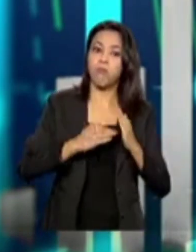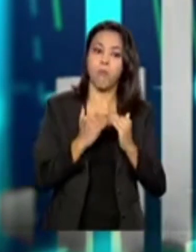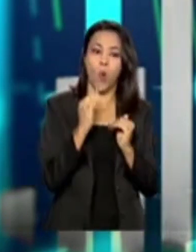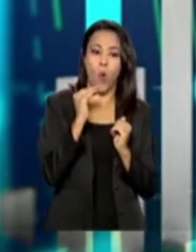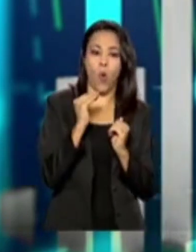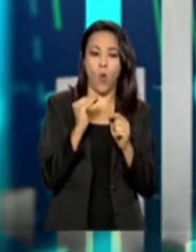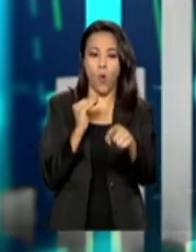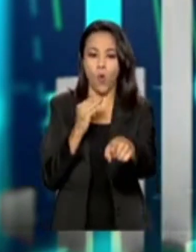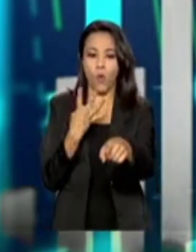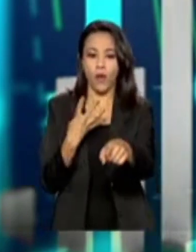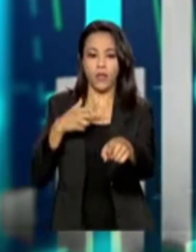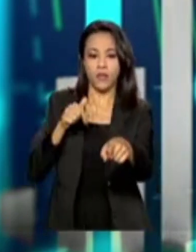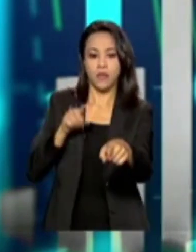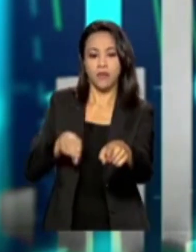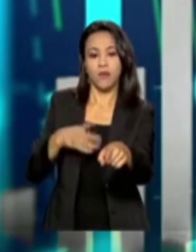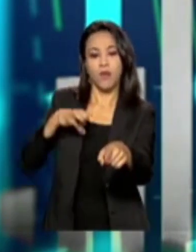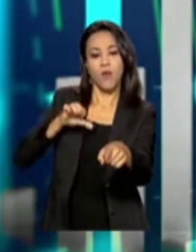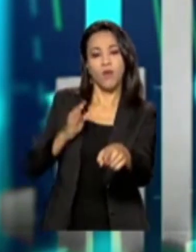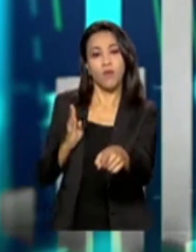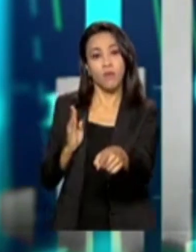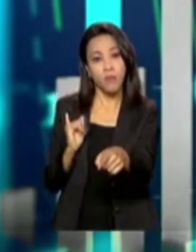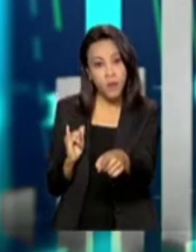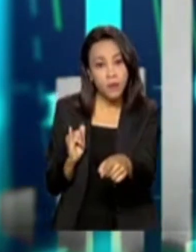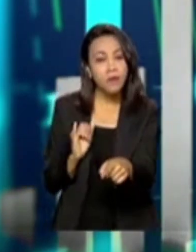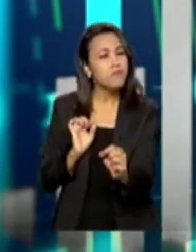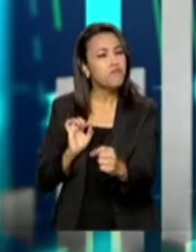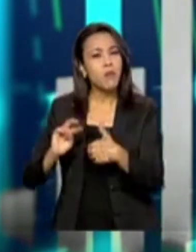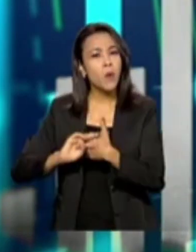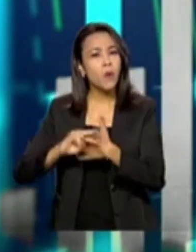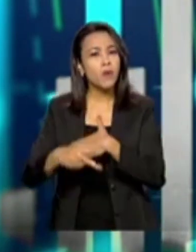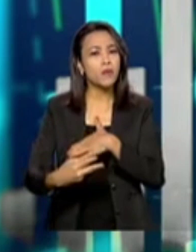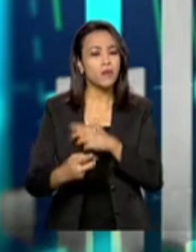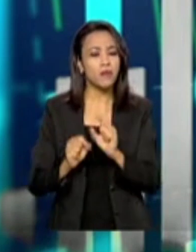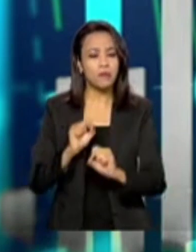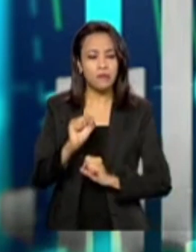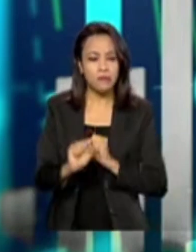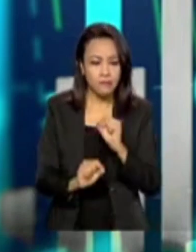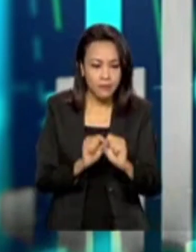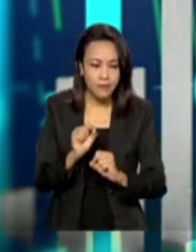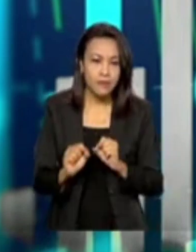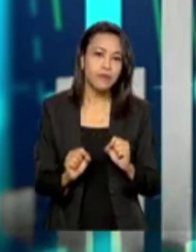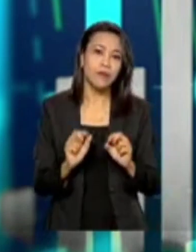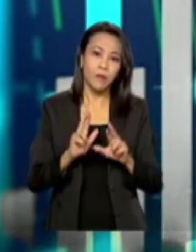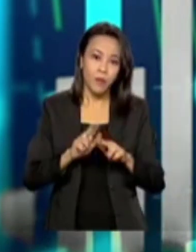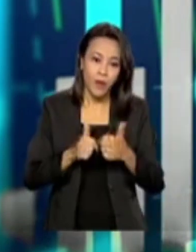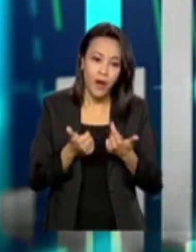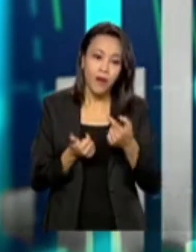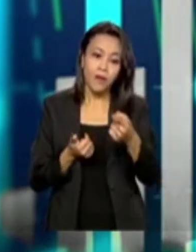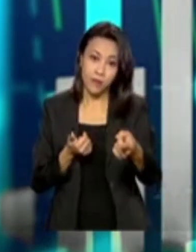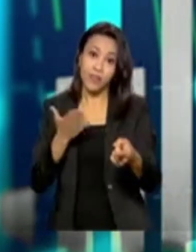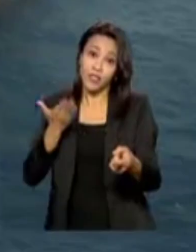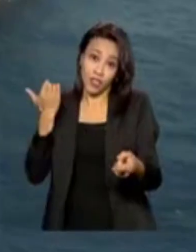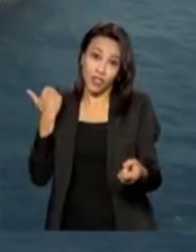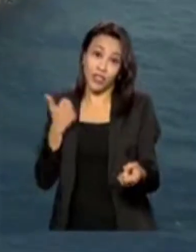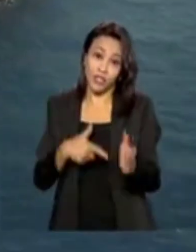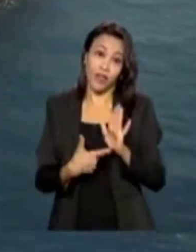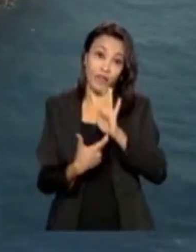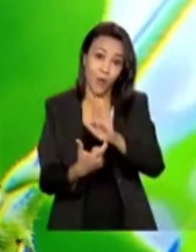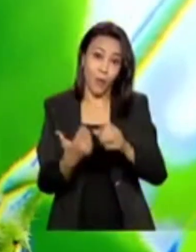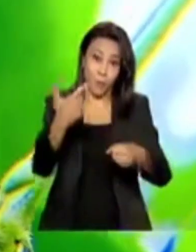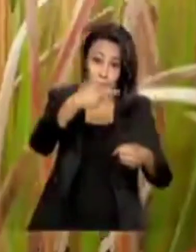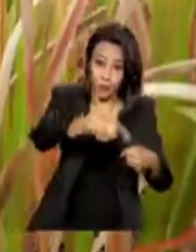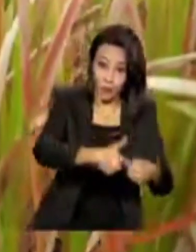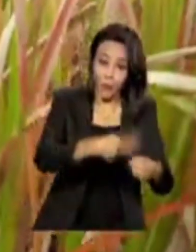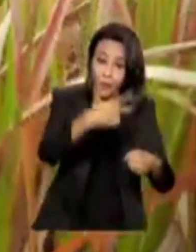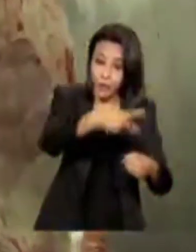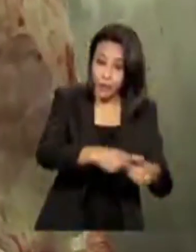47,9 bilhões, causado, gerado justamente pelos destaques que nós já mencionamos, como petróleo,